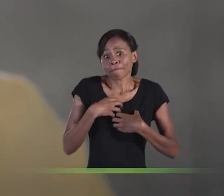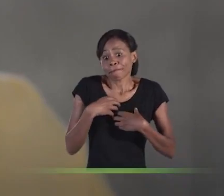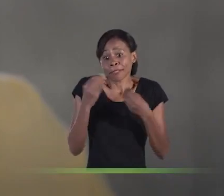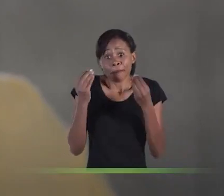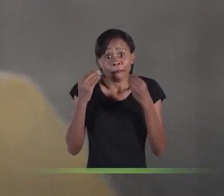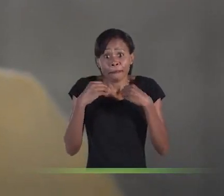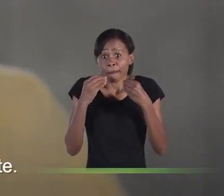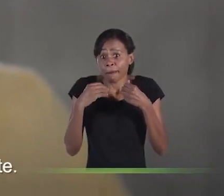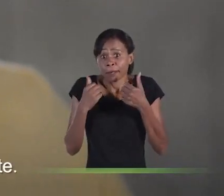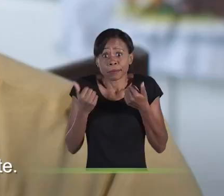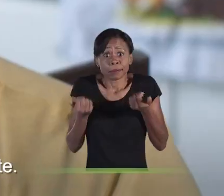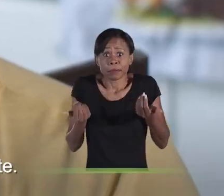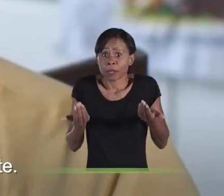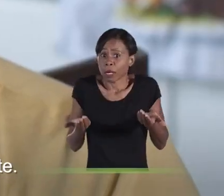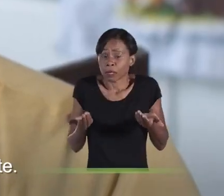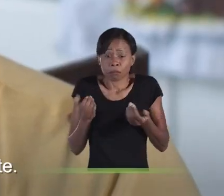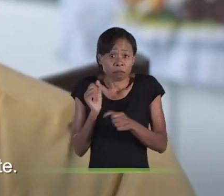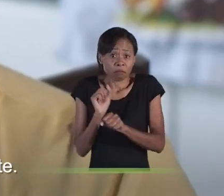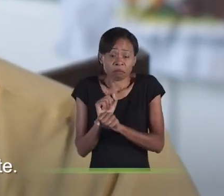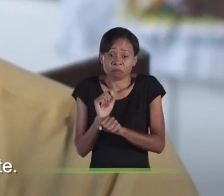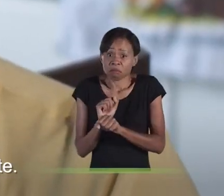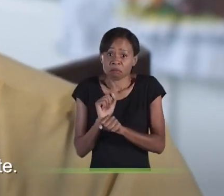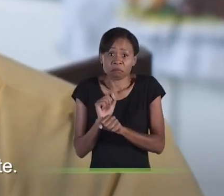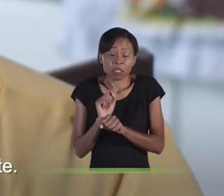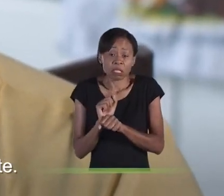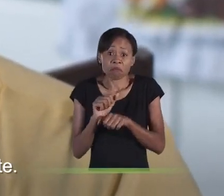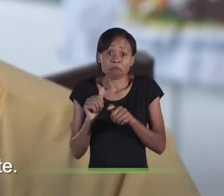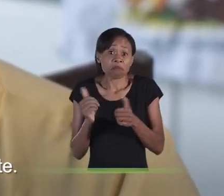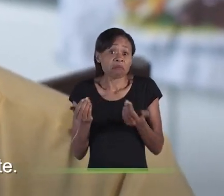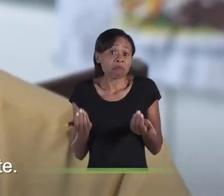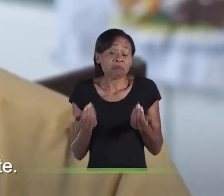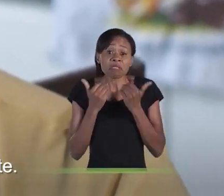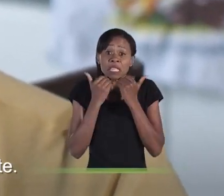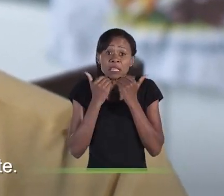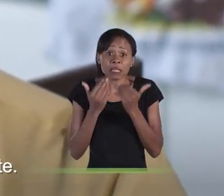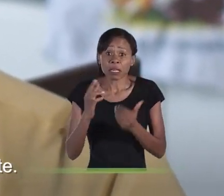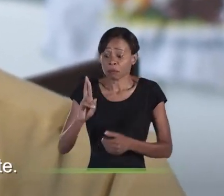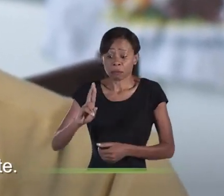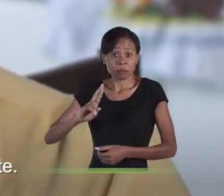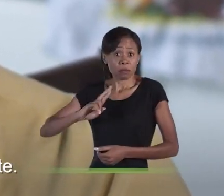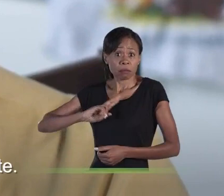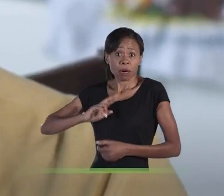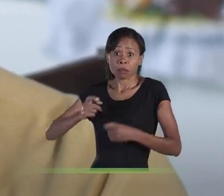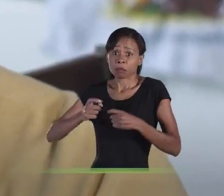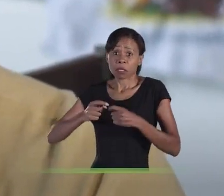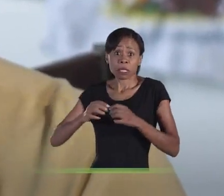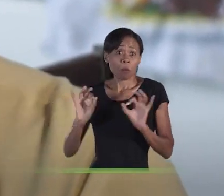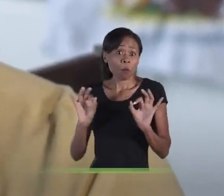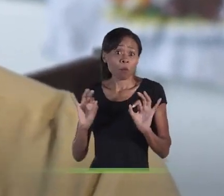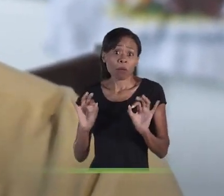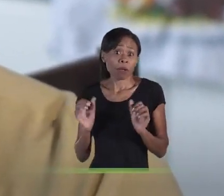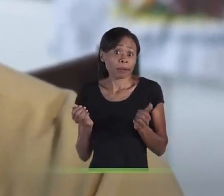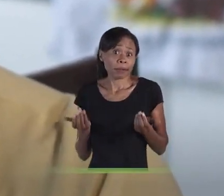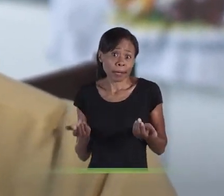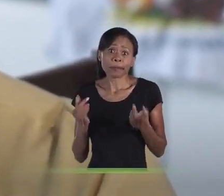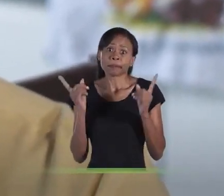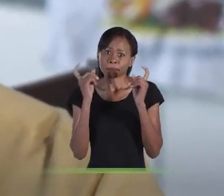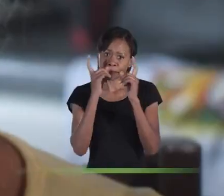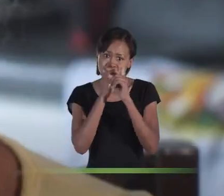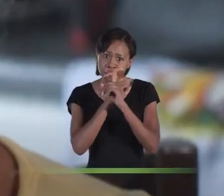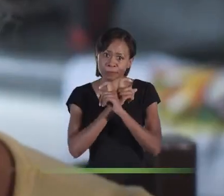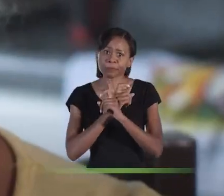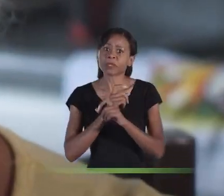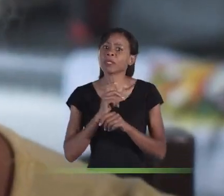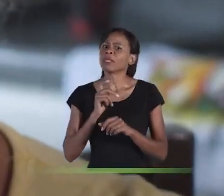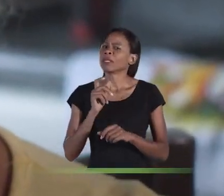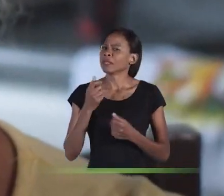fica esperando, aguardando e não sai a resposta para a gente, então é meio difícil. A